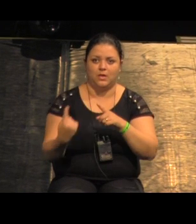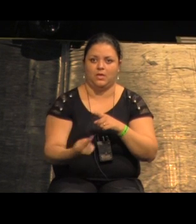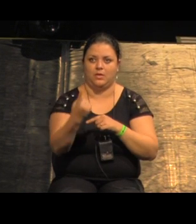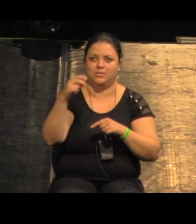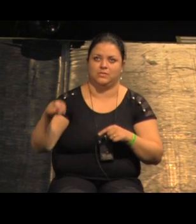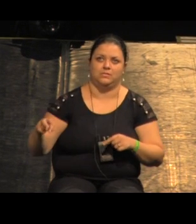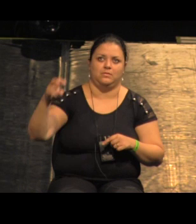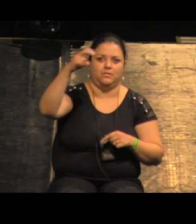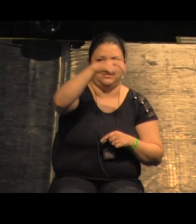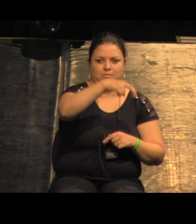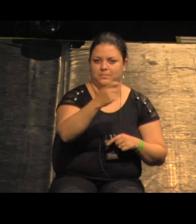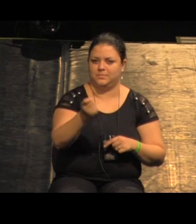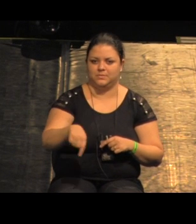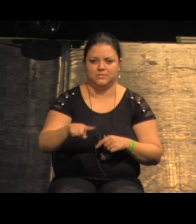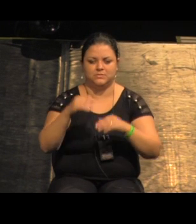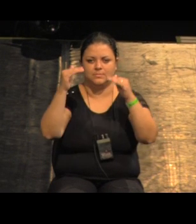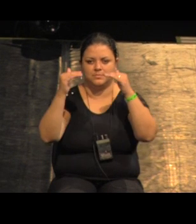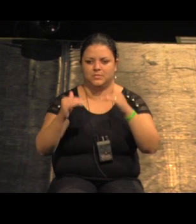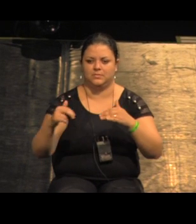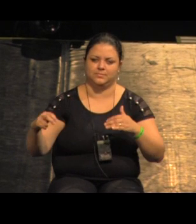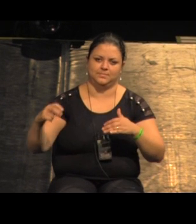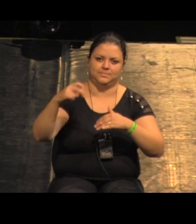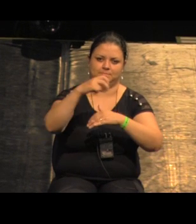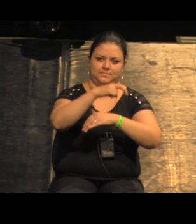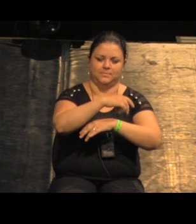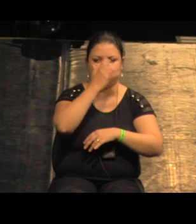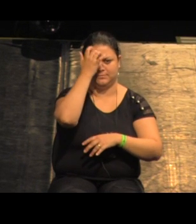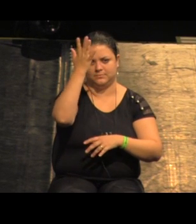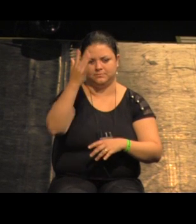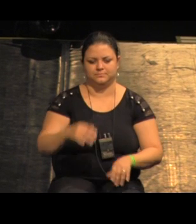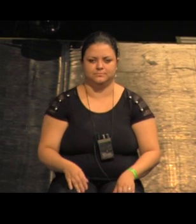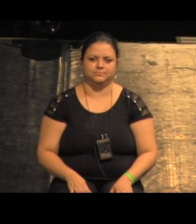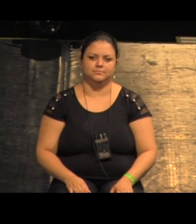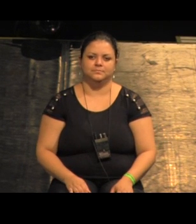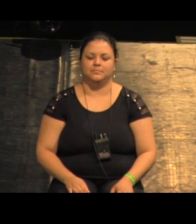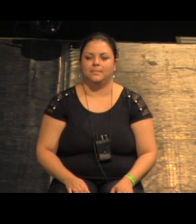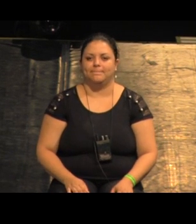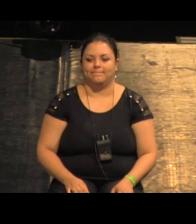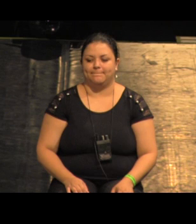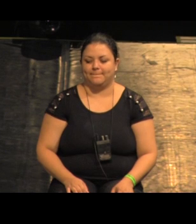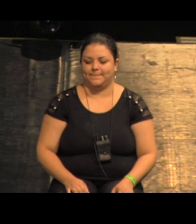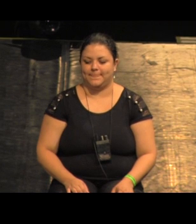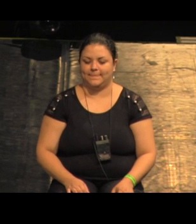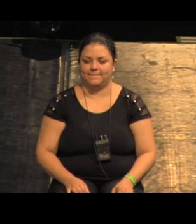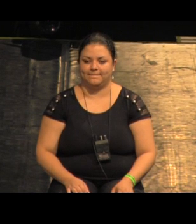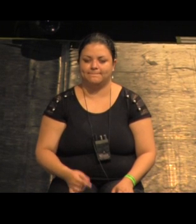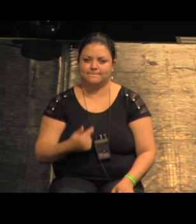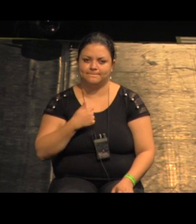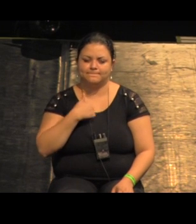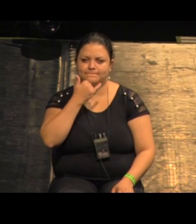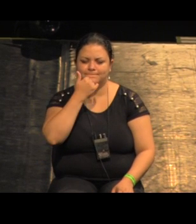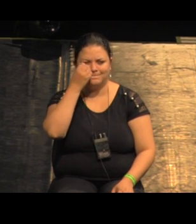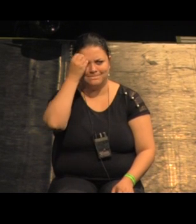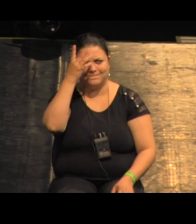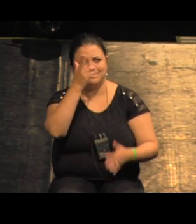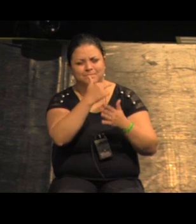conectividade mais próxima da escala caminhável isso aqui eu confesso que eu não lembro